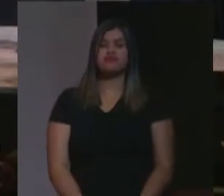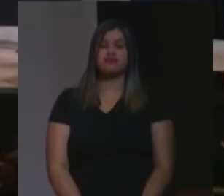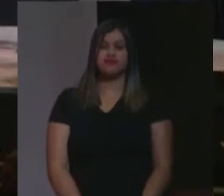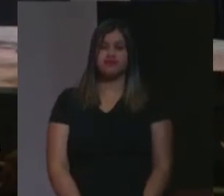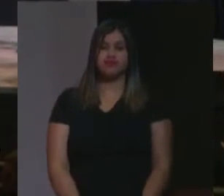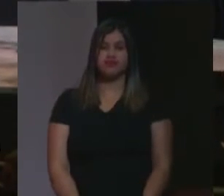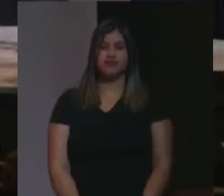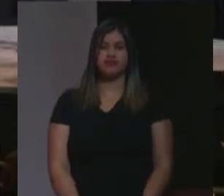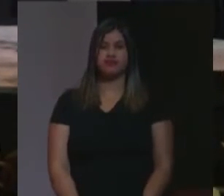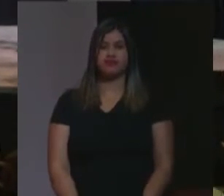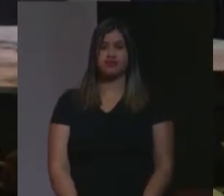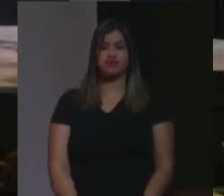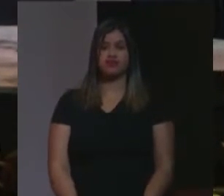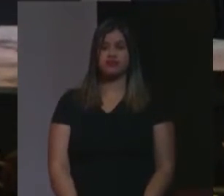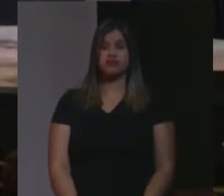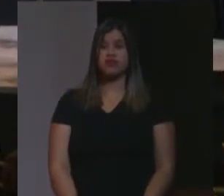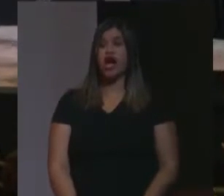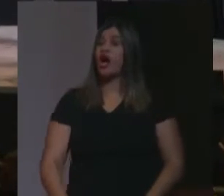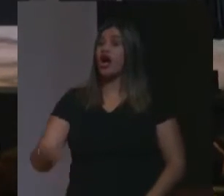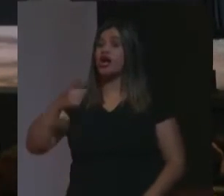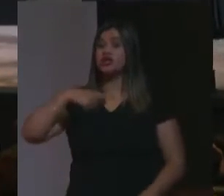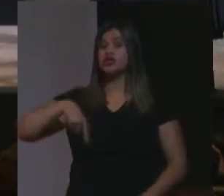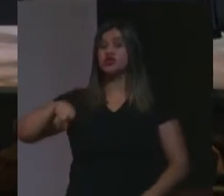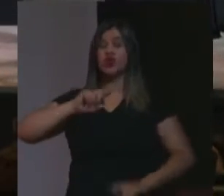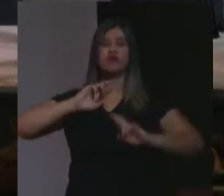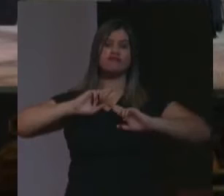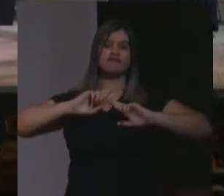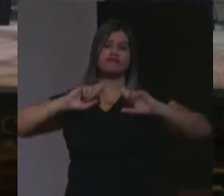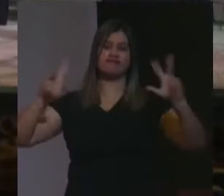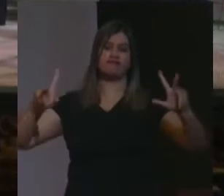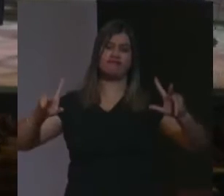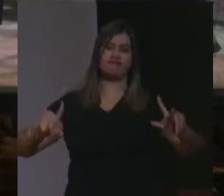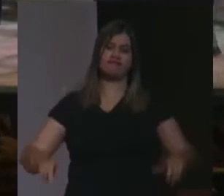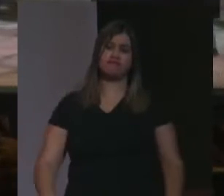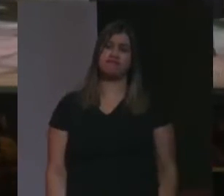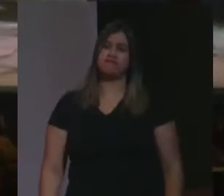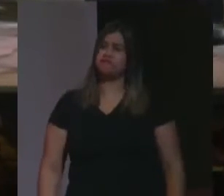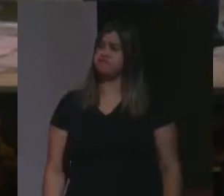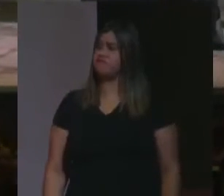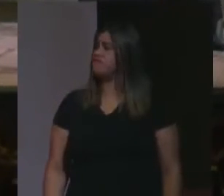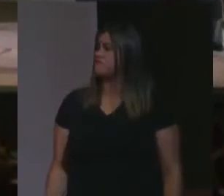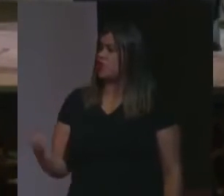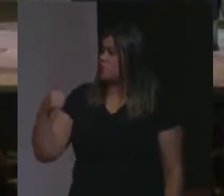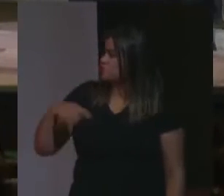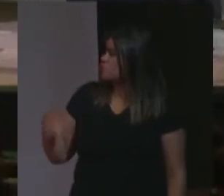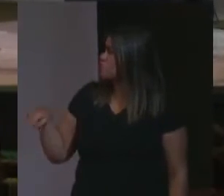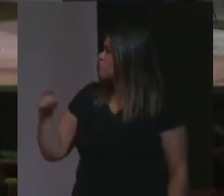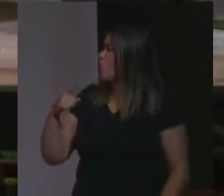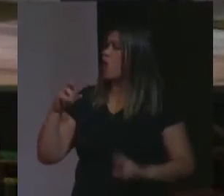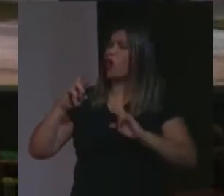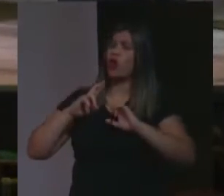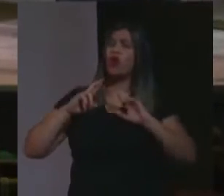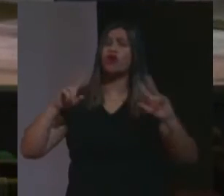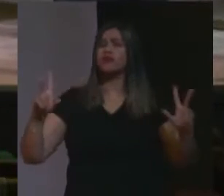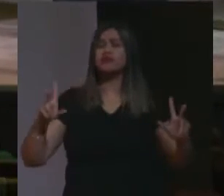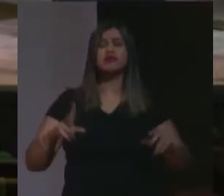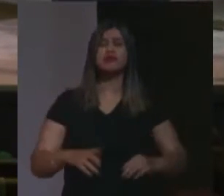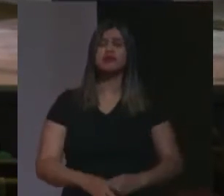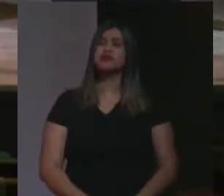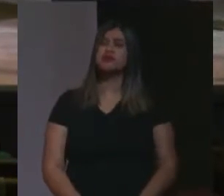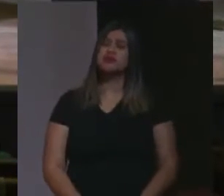de que nós somos diferentes. De que nós somos diferentes. De que nós não fazemos